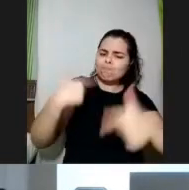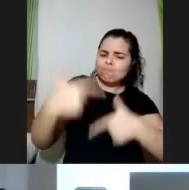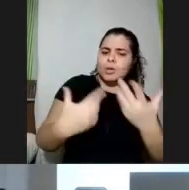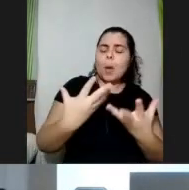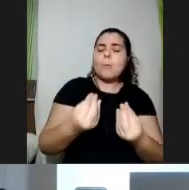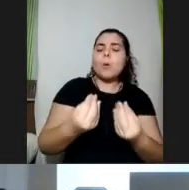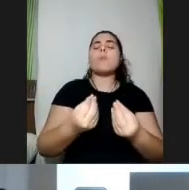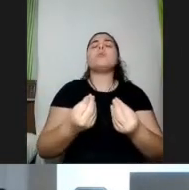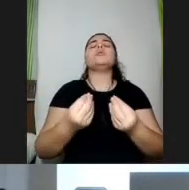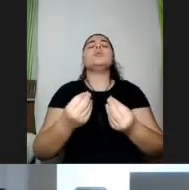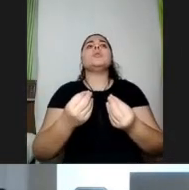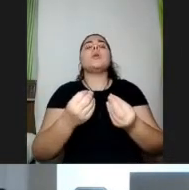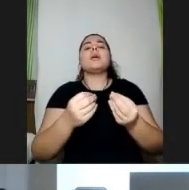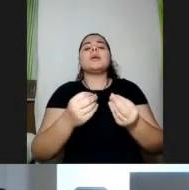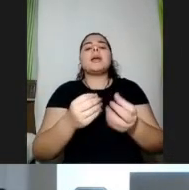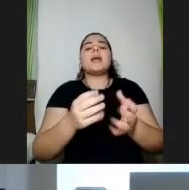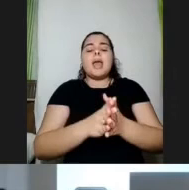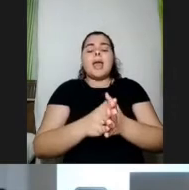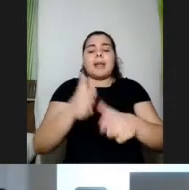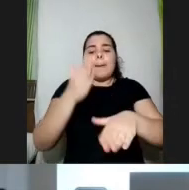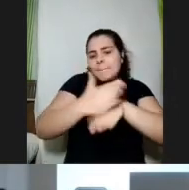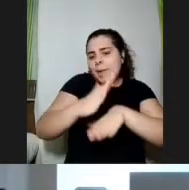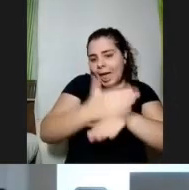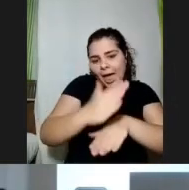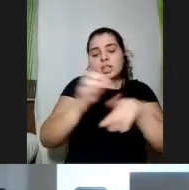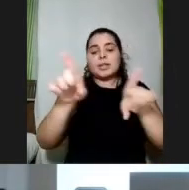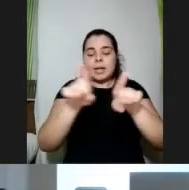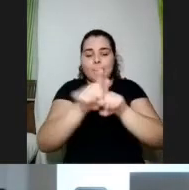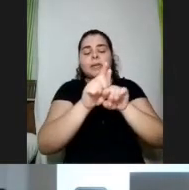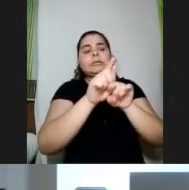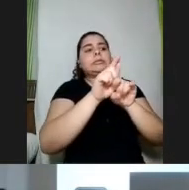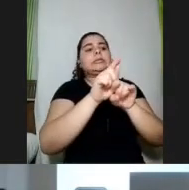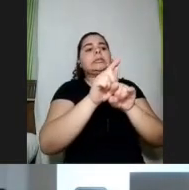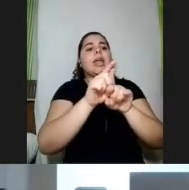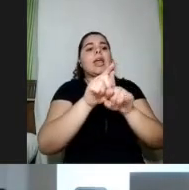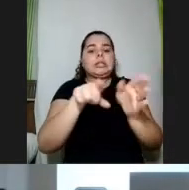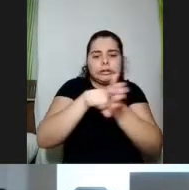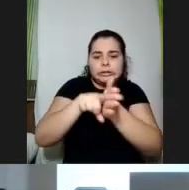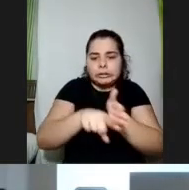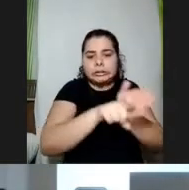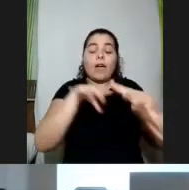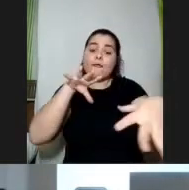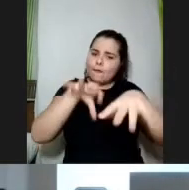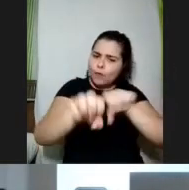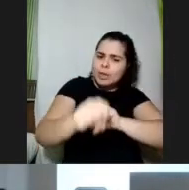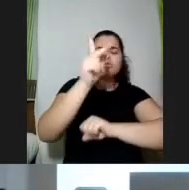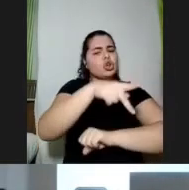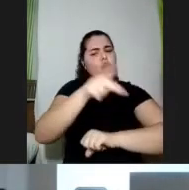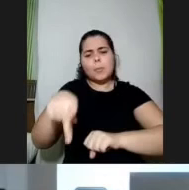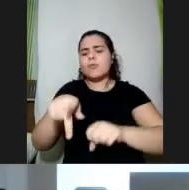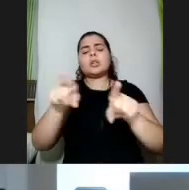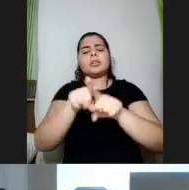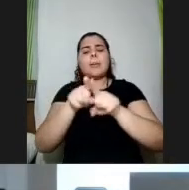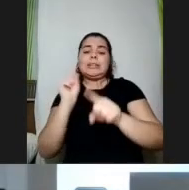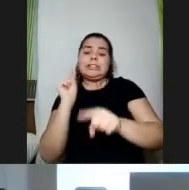teoricamente quanto também em práticas minhas de tanto informação de professores quanto em atendimento direto em escolas,